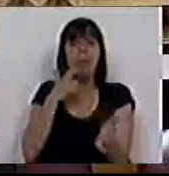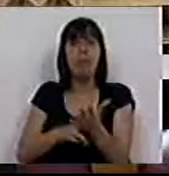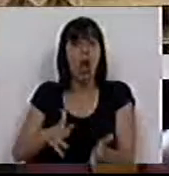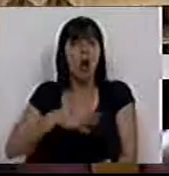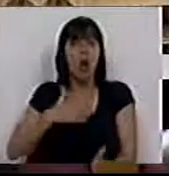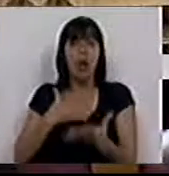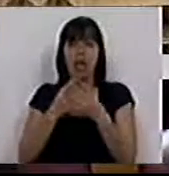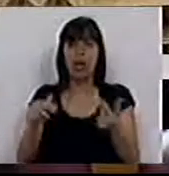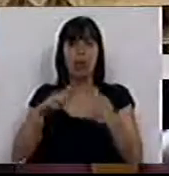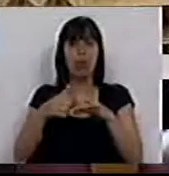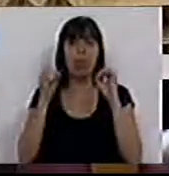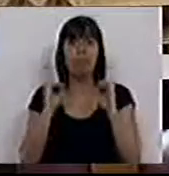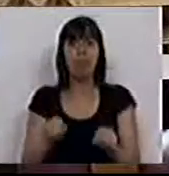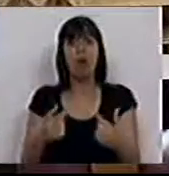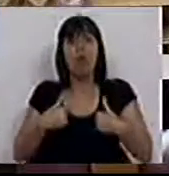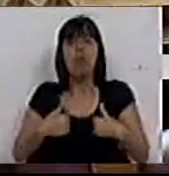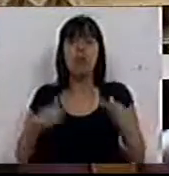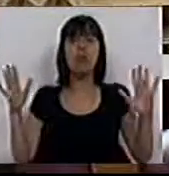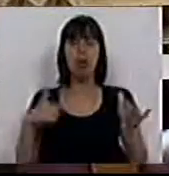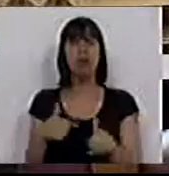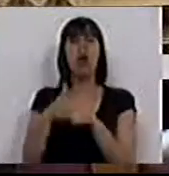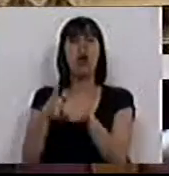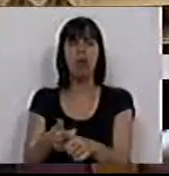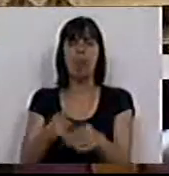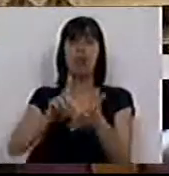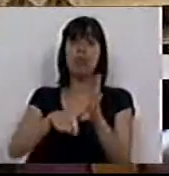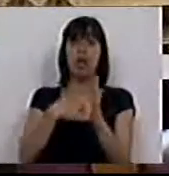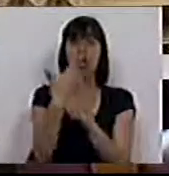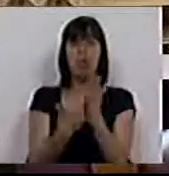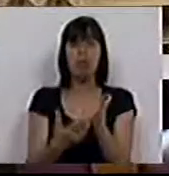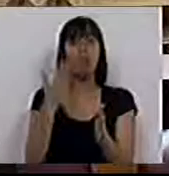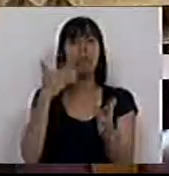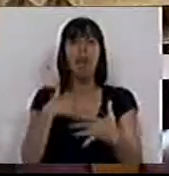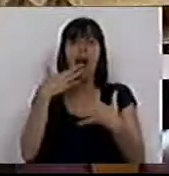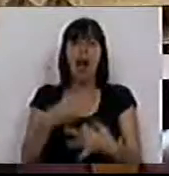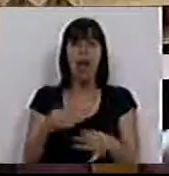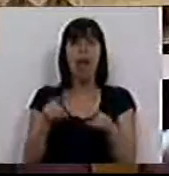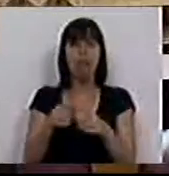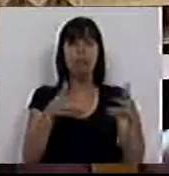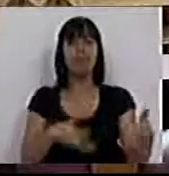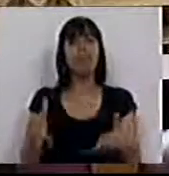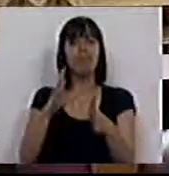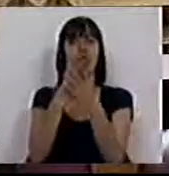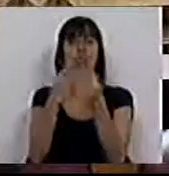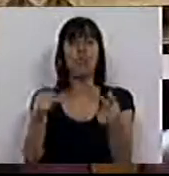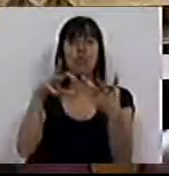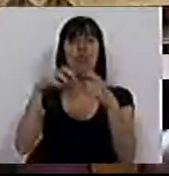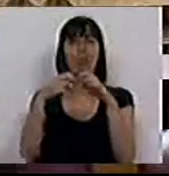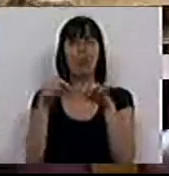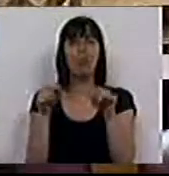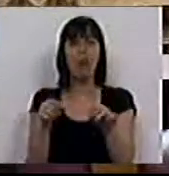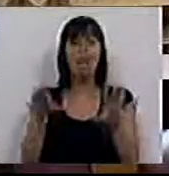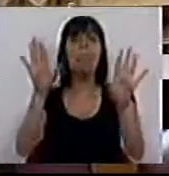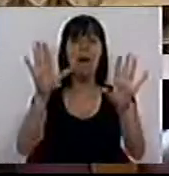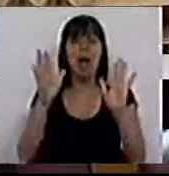quer resolver verdadeiramente nenhum problema. Da nossa parte, acompanhamos este projeto de resolução porque acreditamos que ele caminha na resolução deste problema,